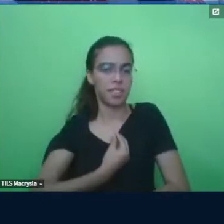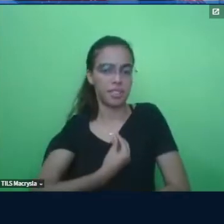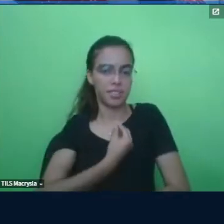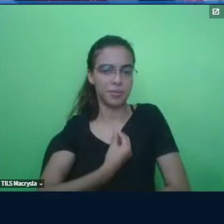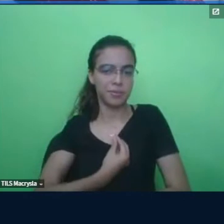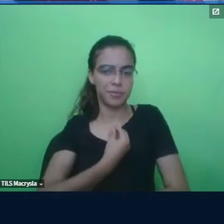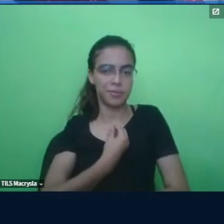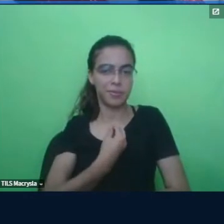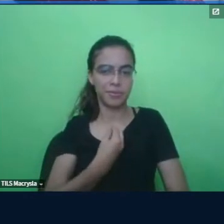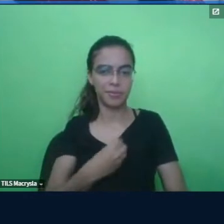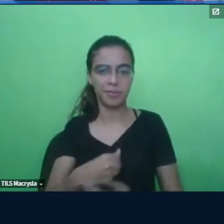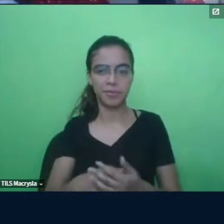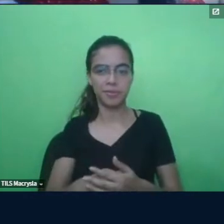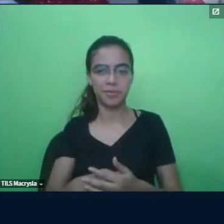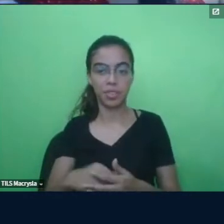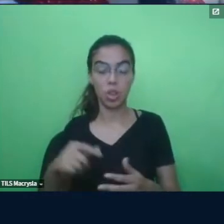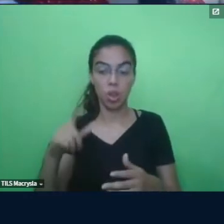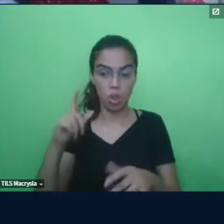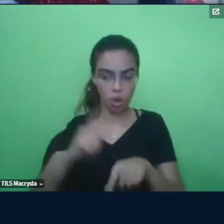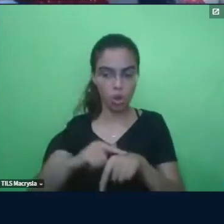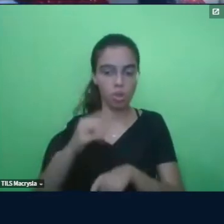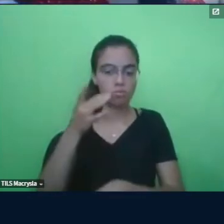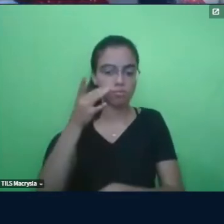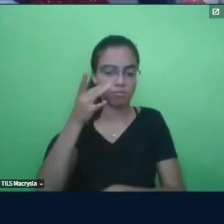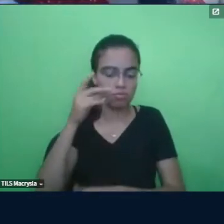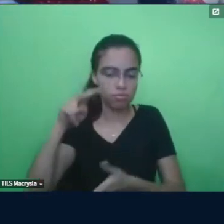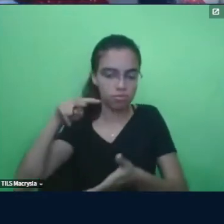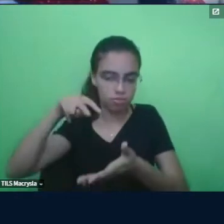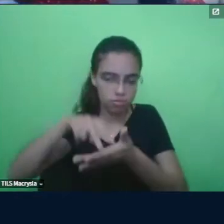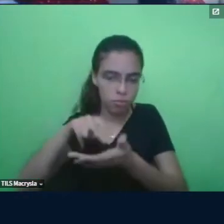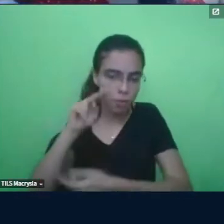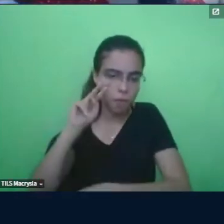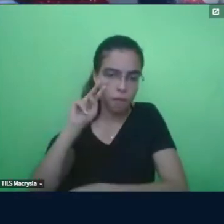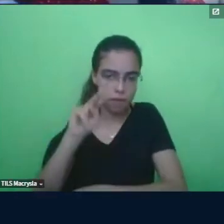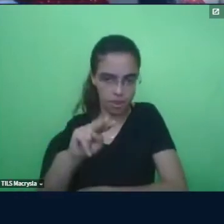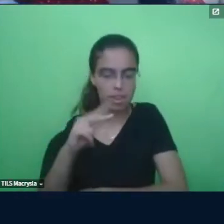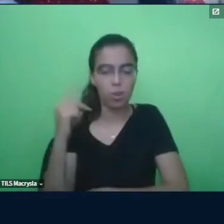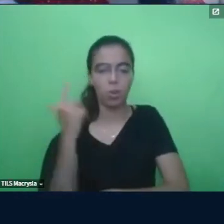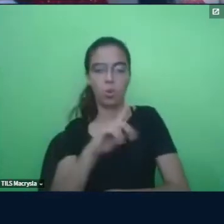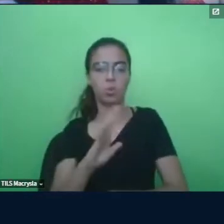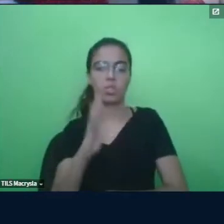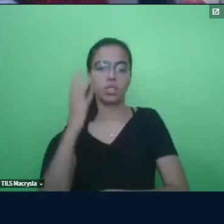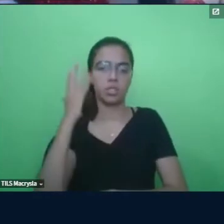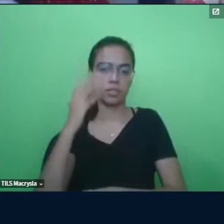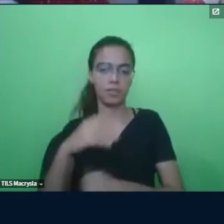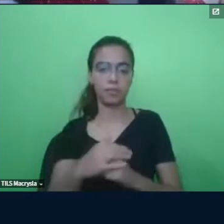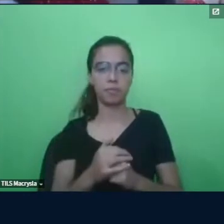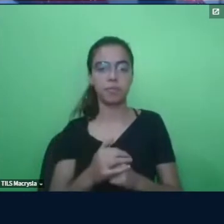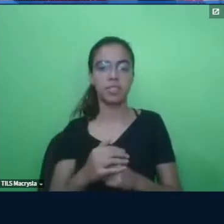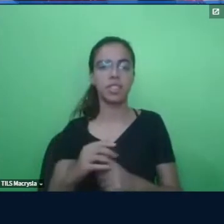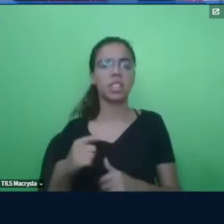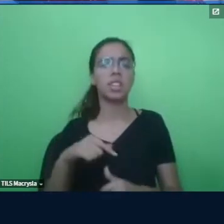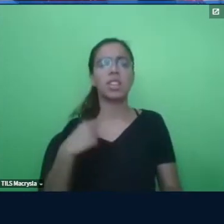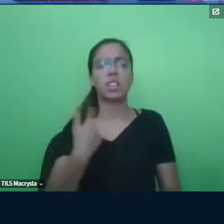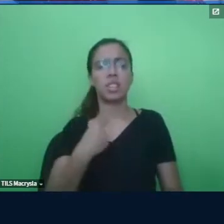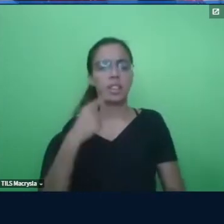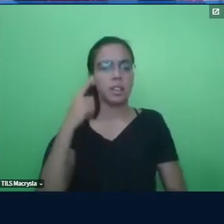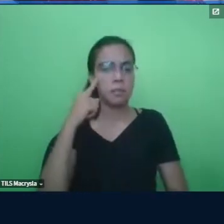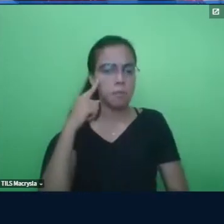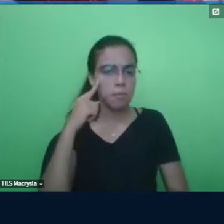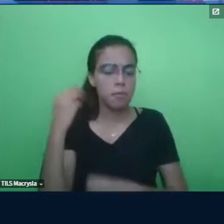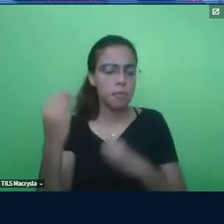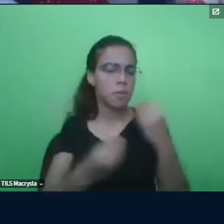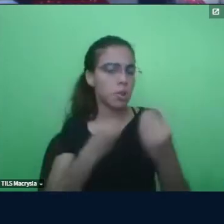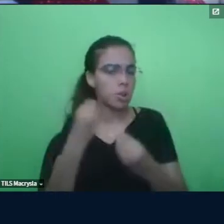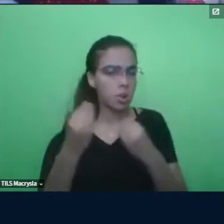que a gente está vivenciando e a gente vai aprendendo. Então, essas questões de pensar como a gente vai fundamentar essa